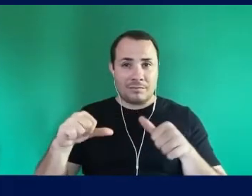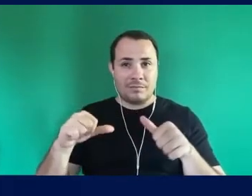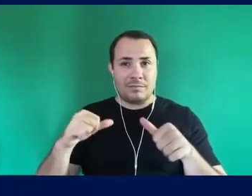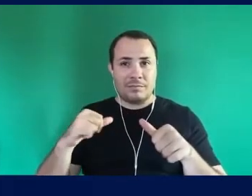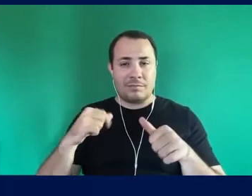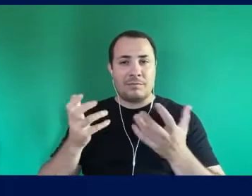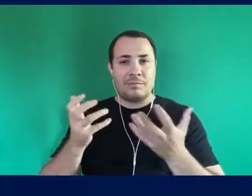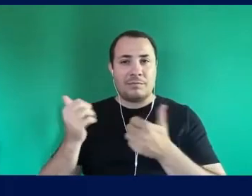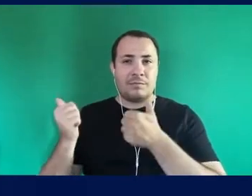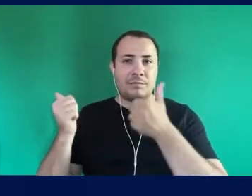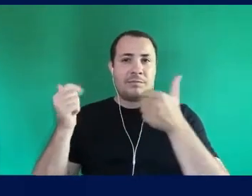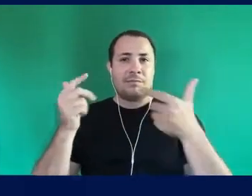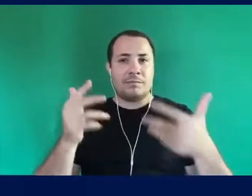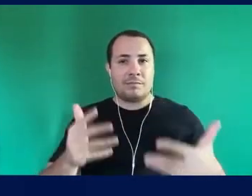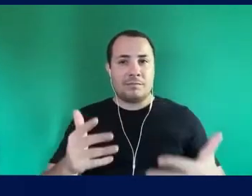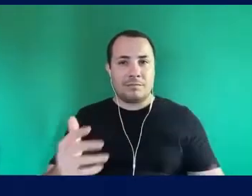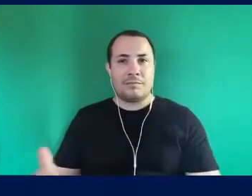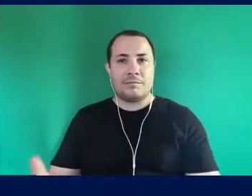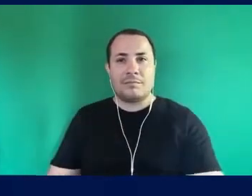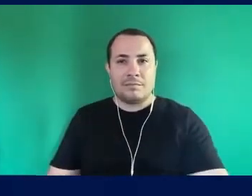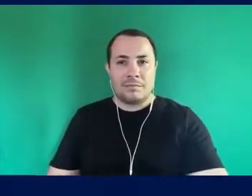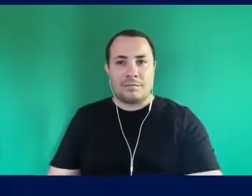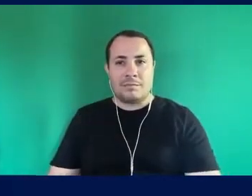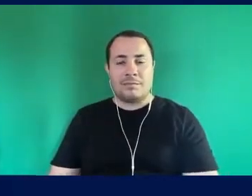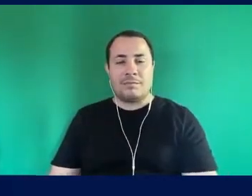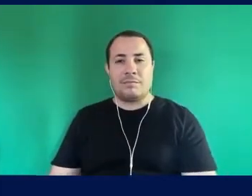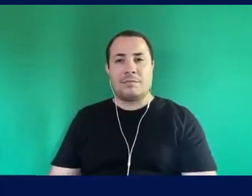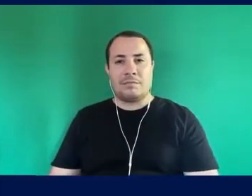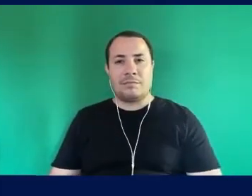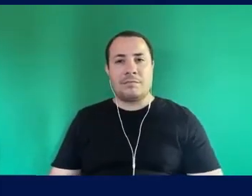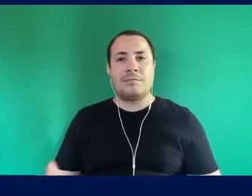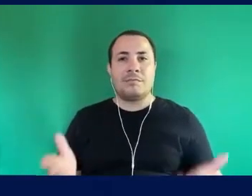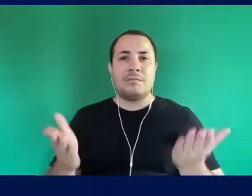aqui Pra ler a nossa fala Que aí vai a pergunta